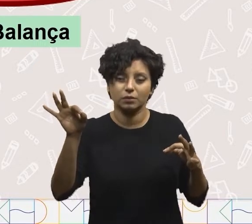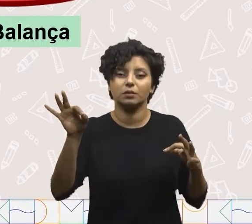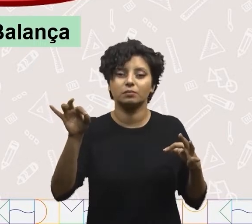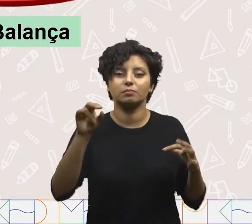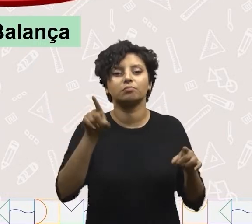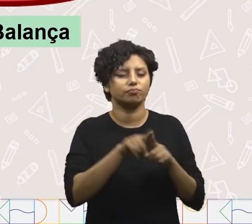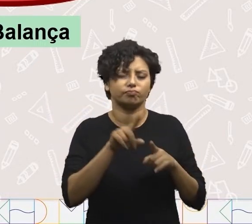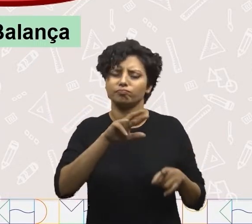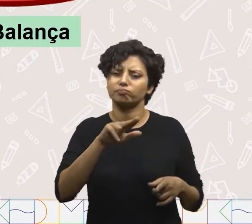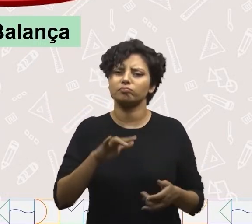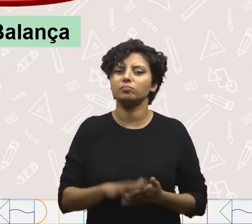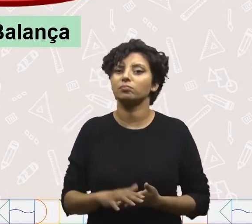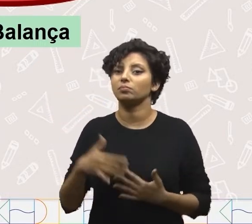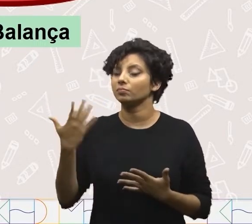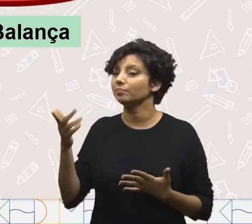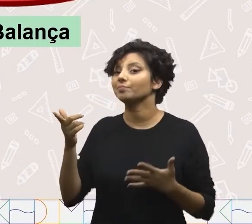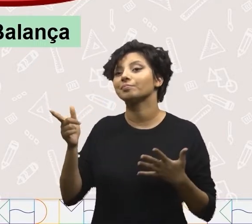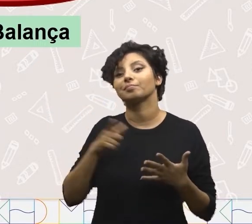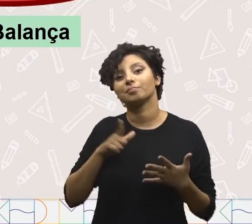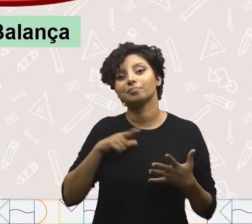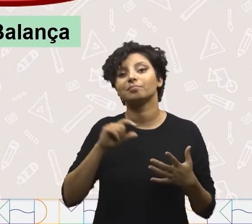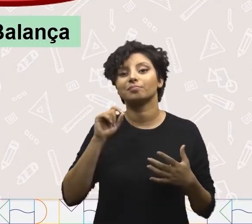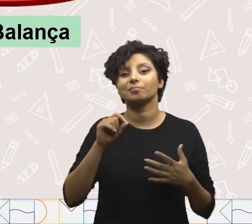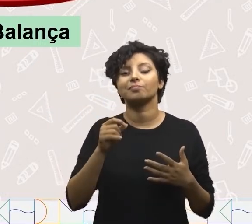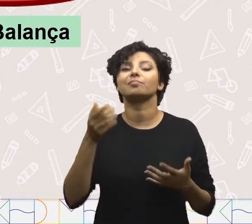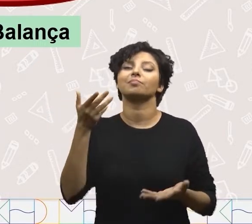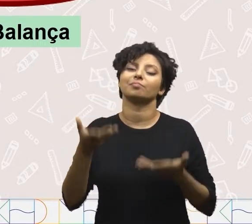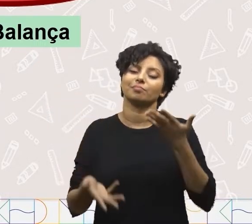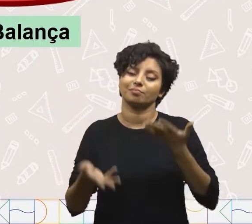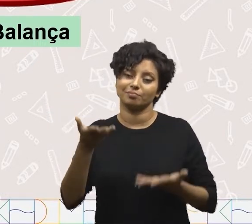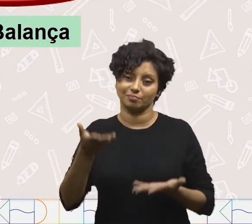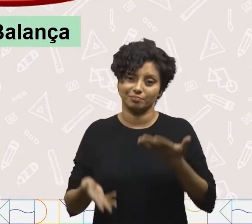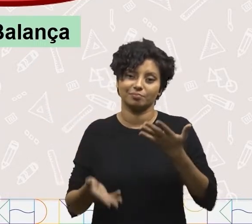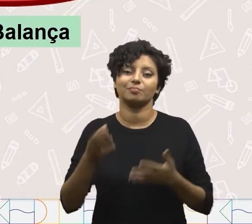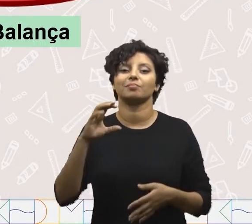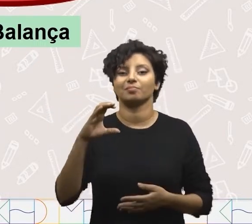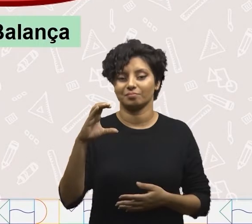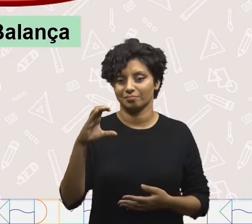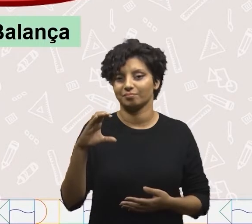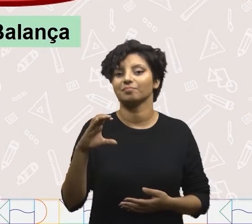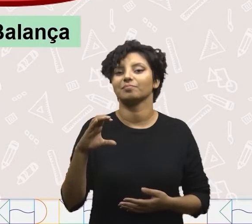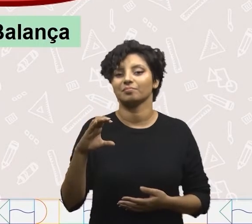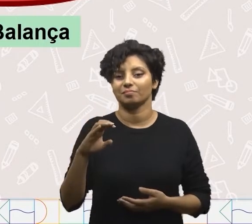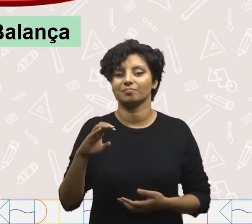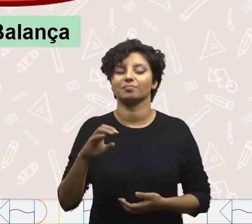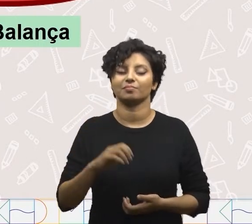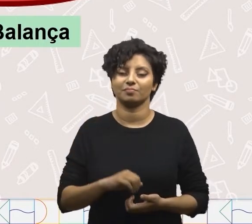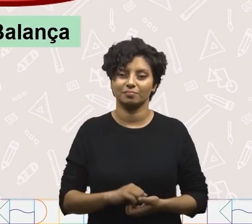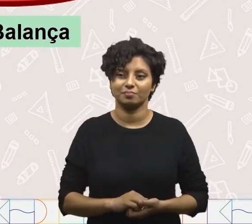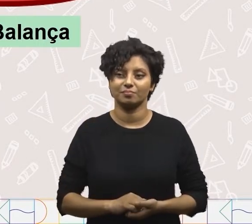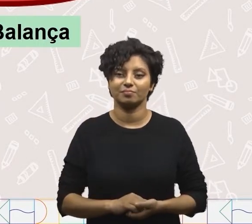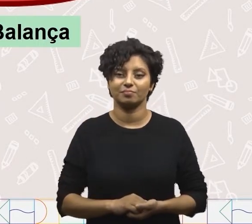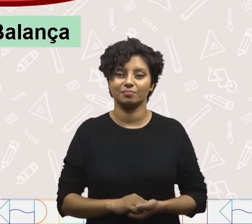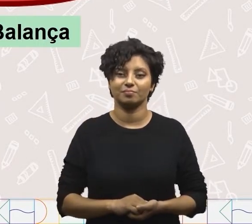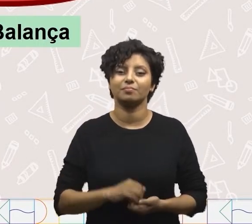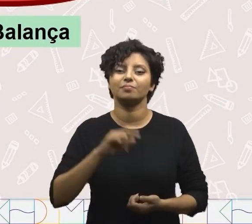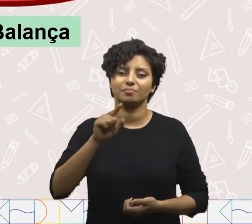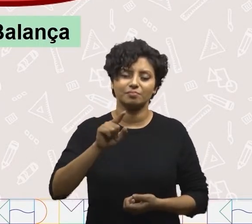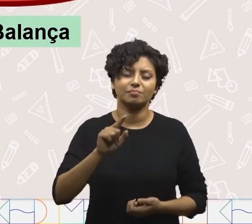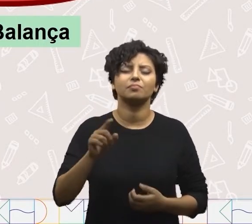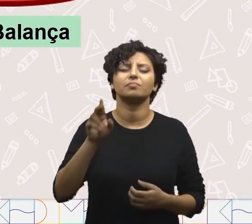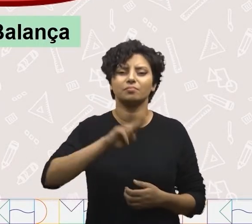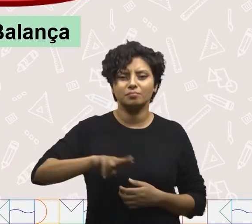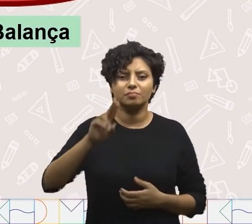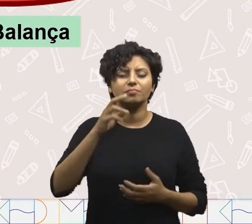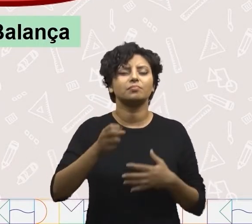Também não é ela. Então, a resposta certa é a letra C. É a balança. Ela que